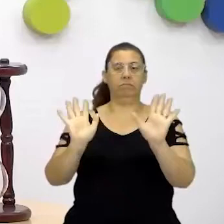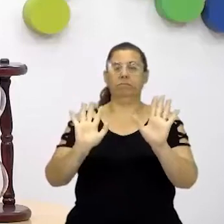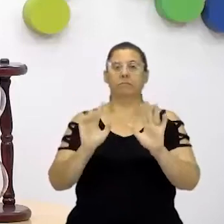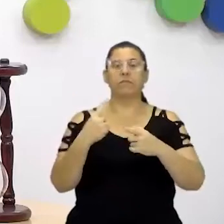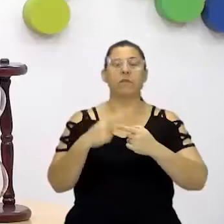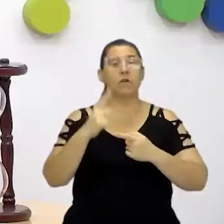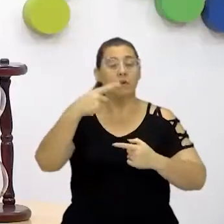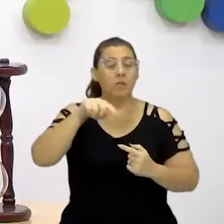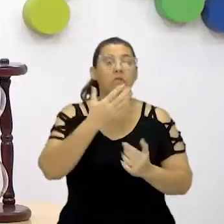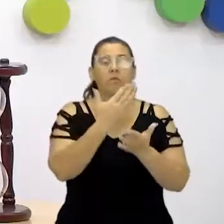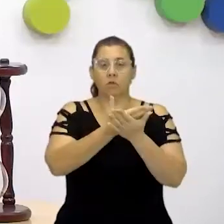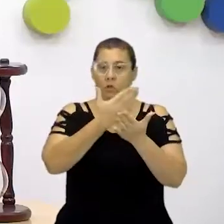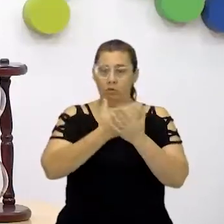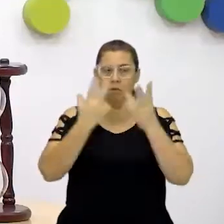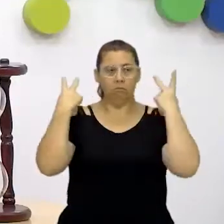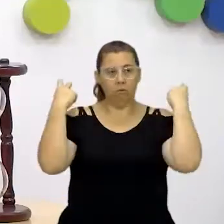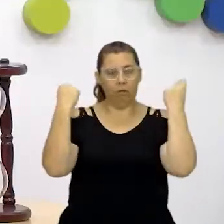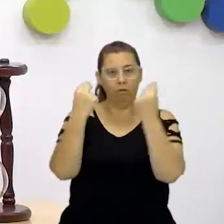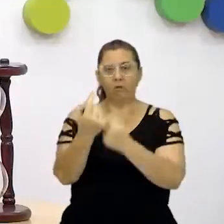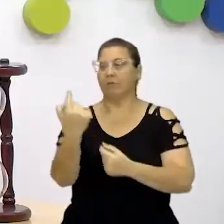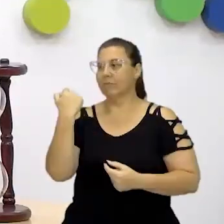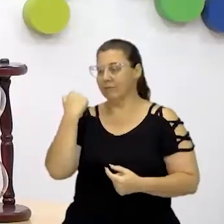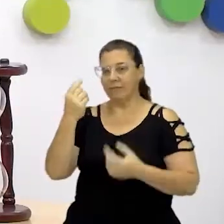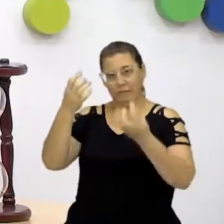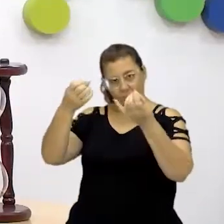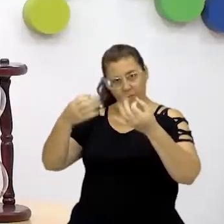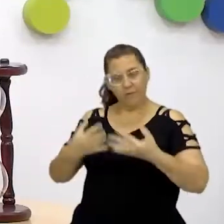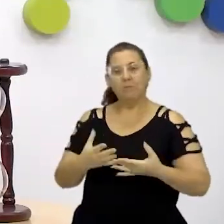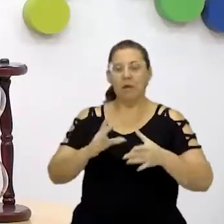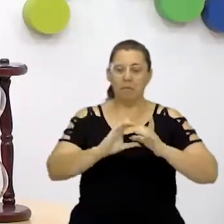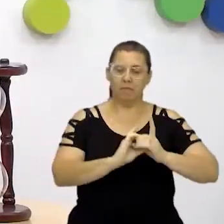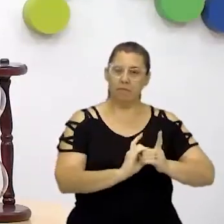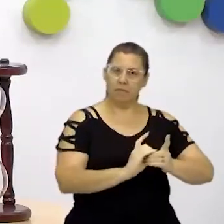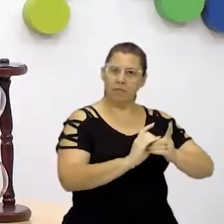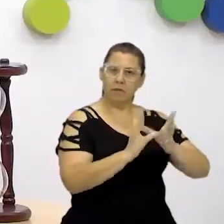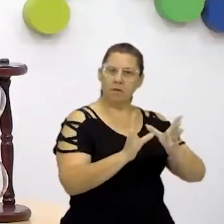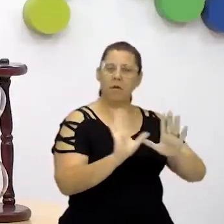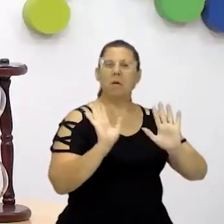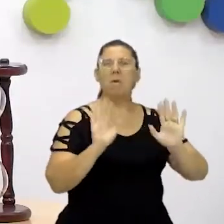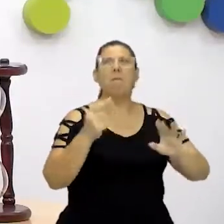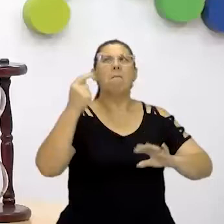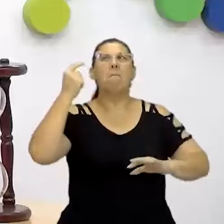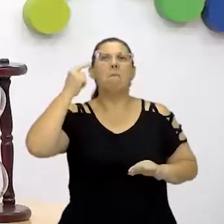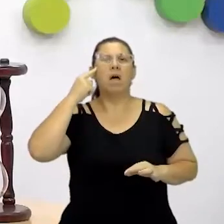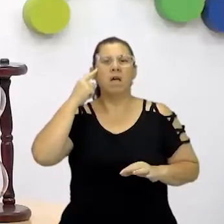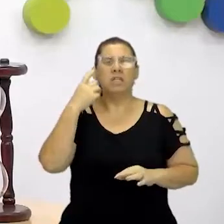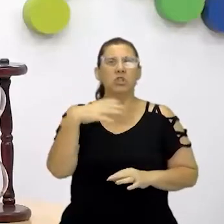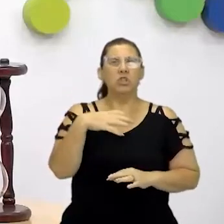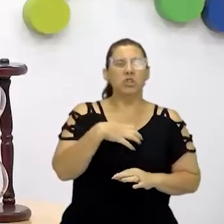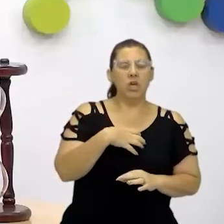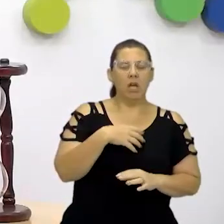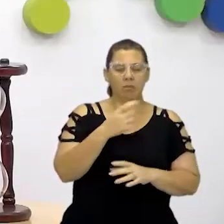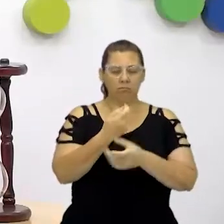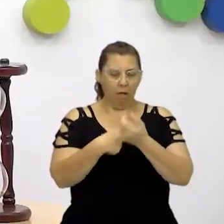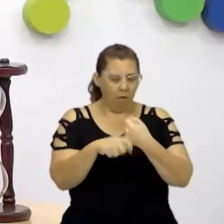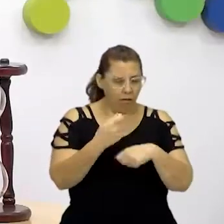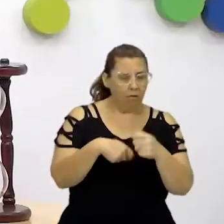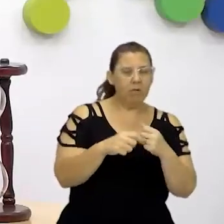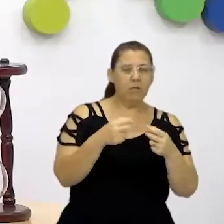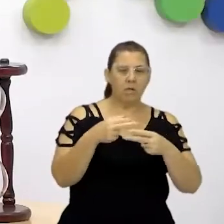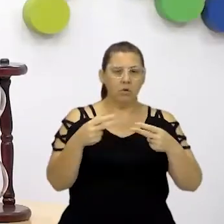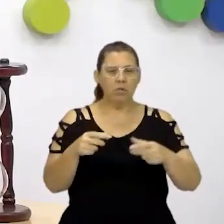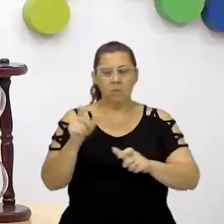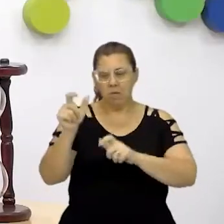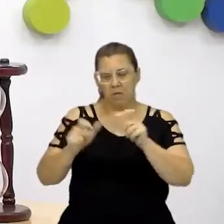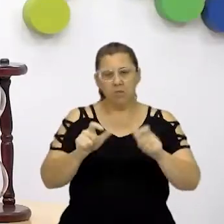porque vocês vão estudar a Grécia Antiga e a gente vai falar um pouco mais sobre democracia. Mas esse pensamento, sabe esse jeito de administrar as coisas das